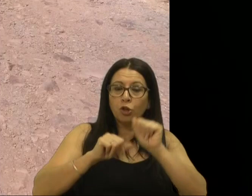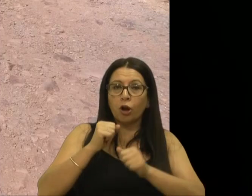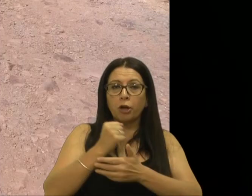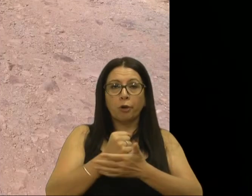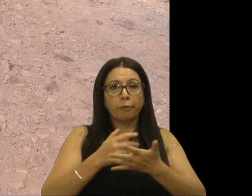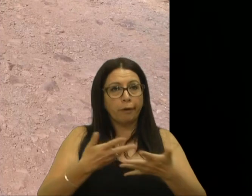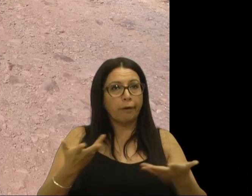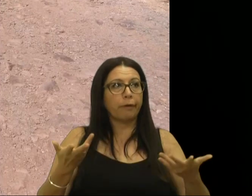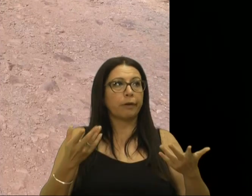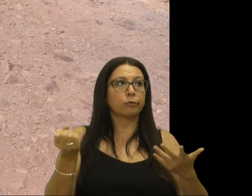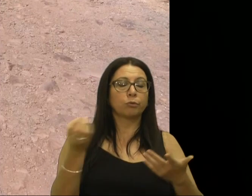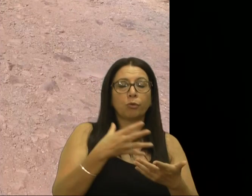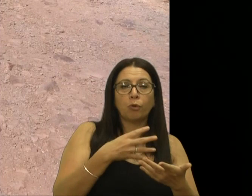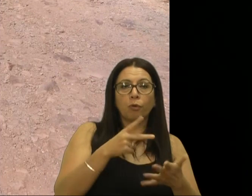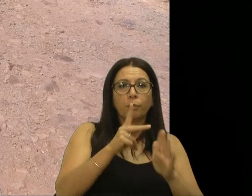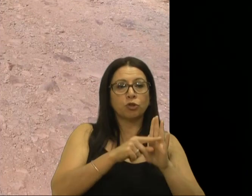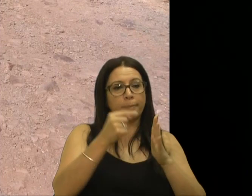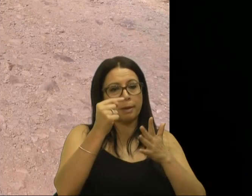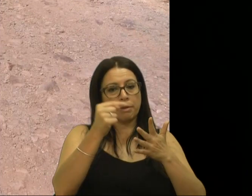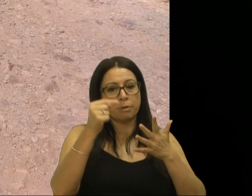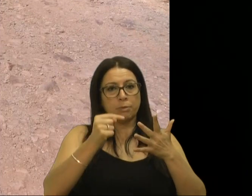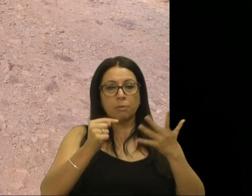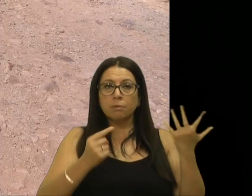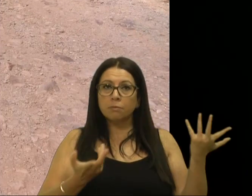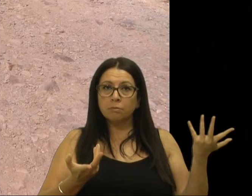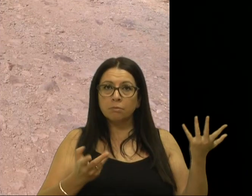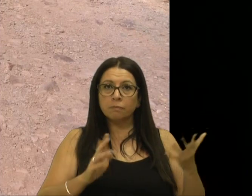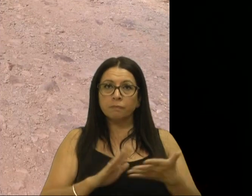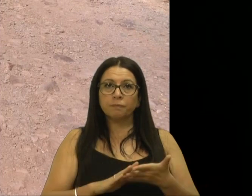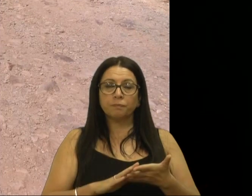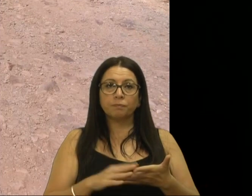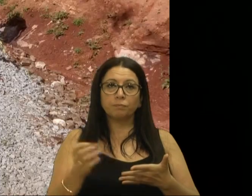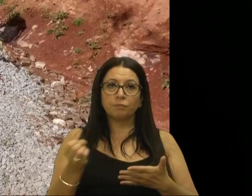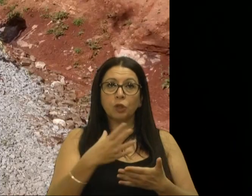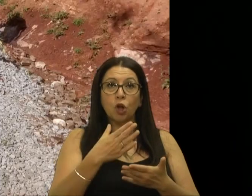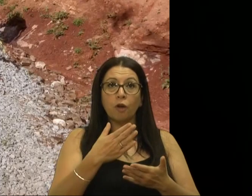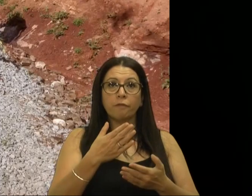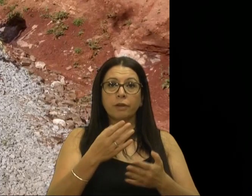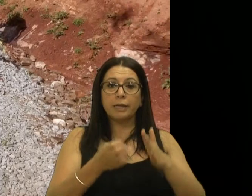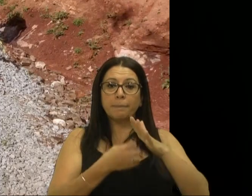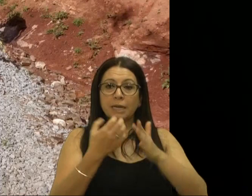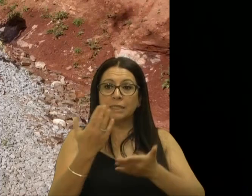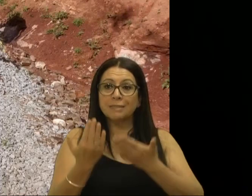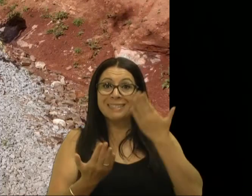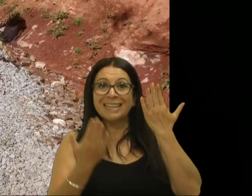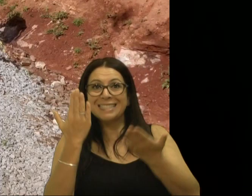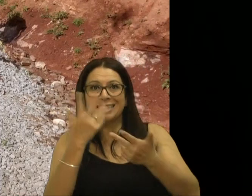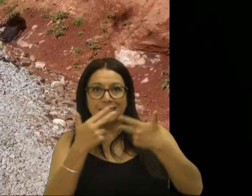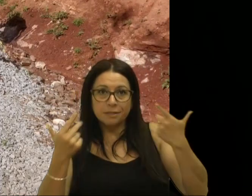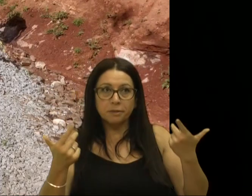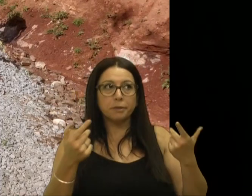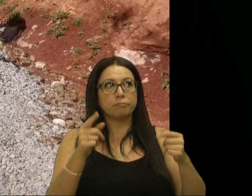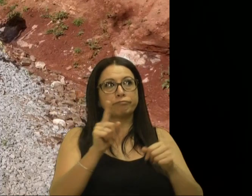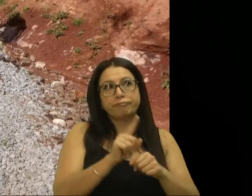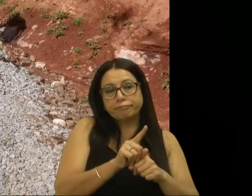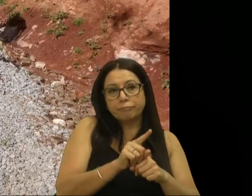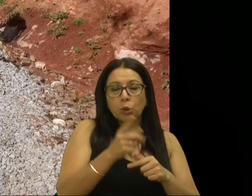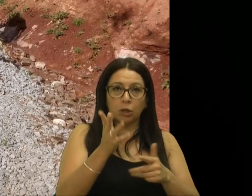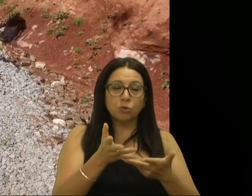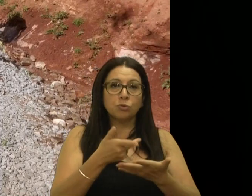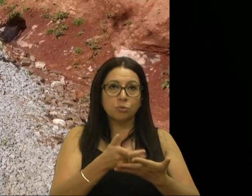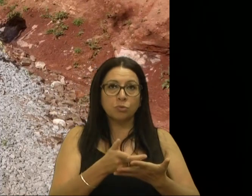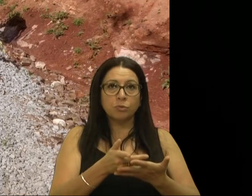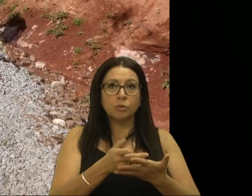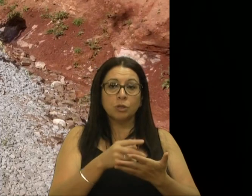ter um novo projeto, por isso, por aquilo, por uma nova licitação, e isso aí. E hoje,